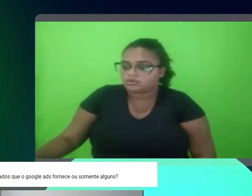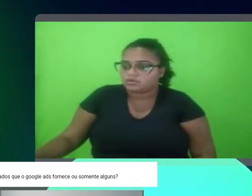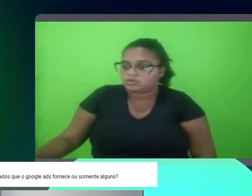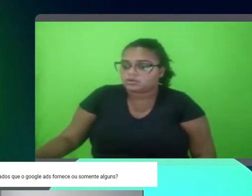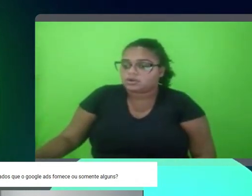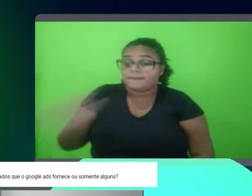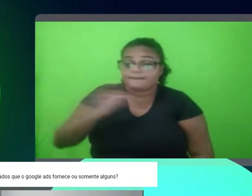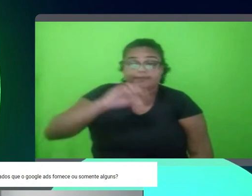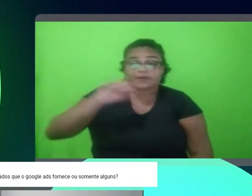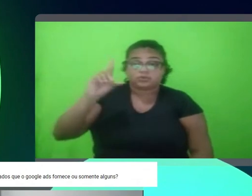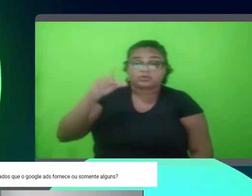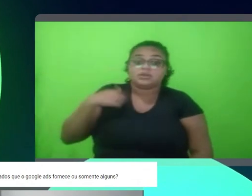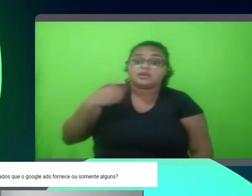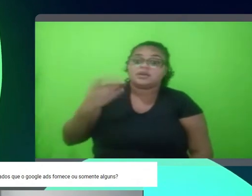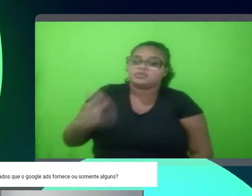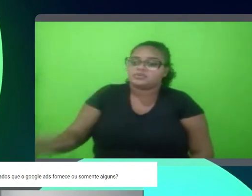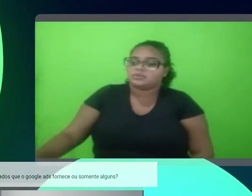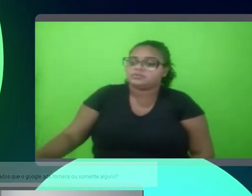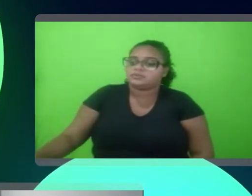Meu Deus do céu.